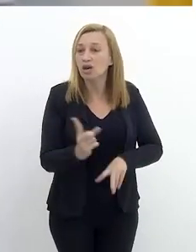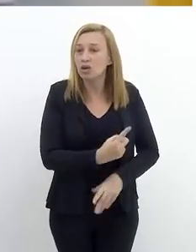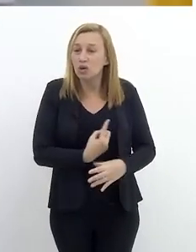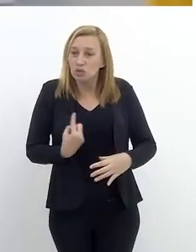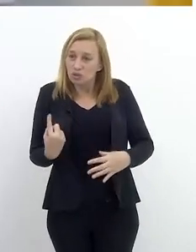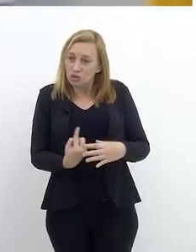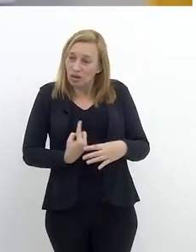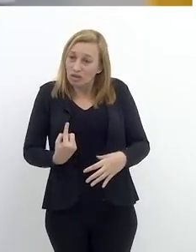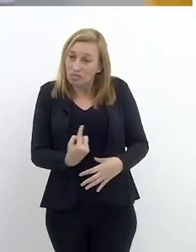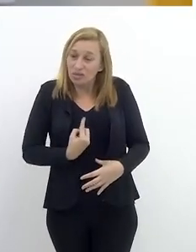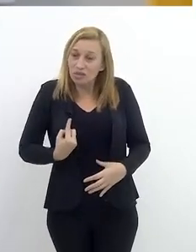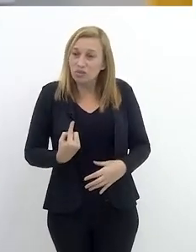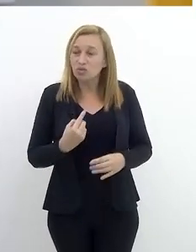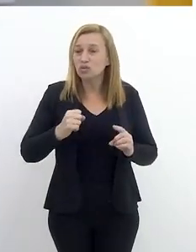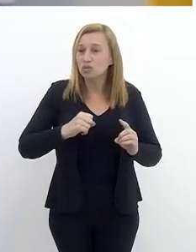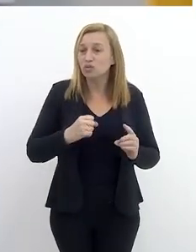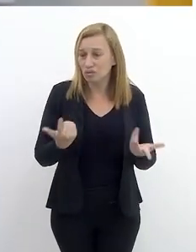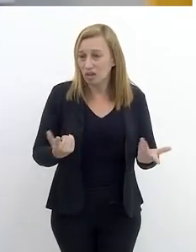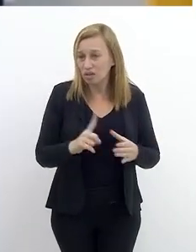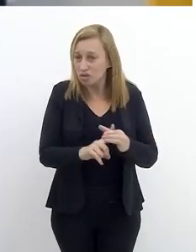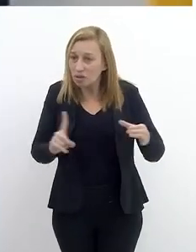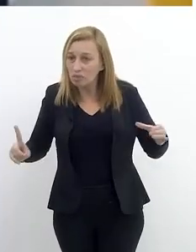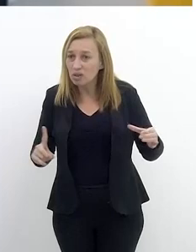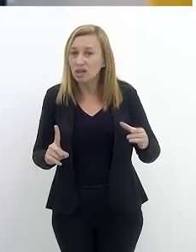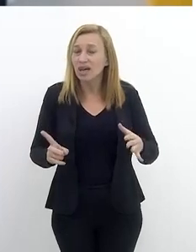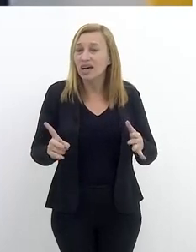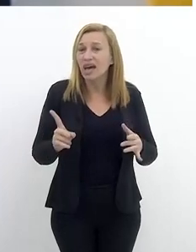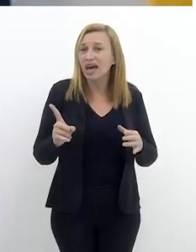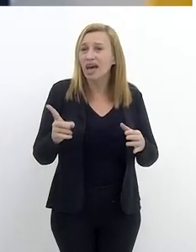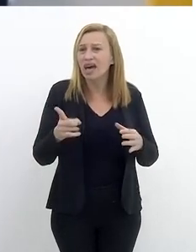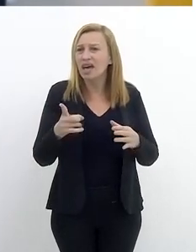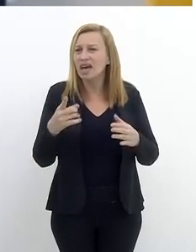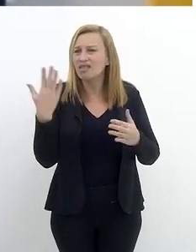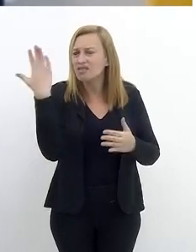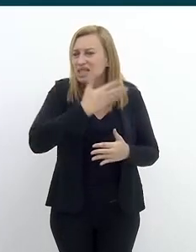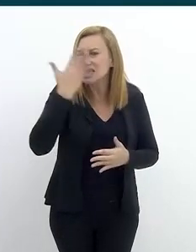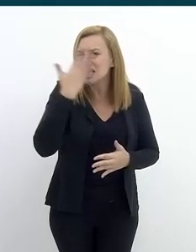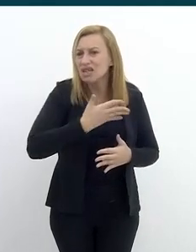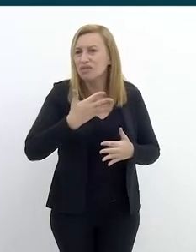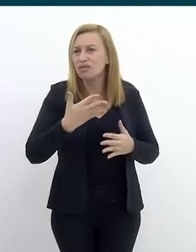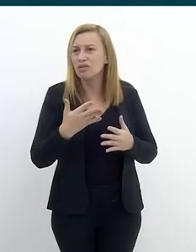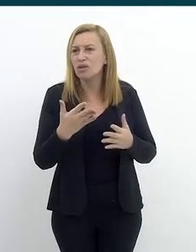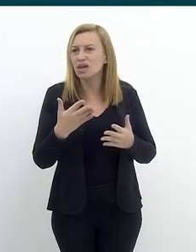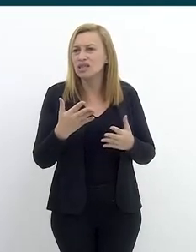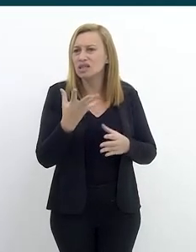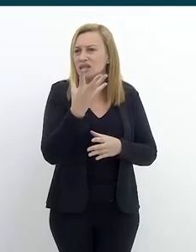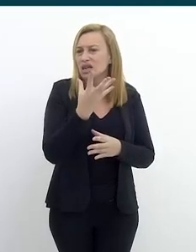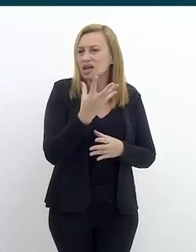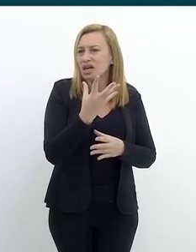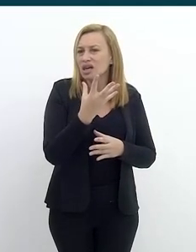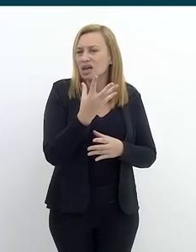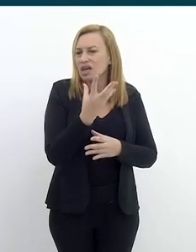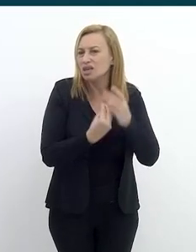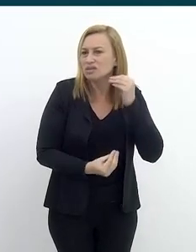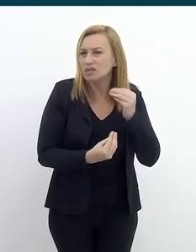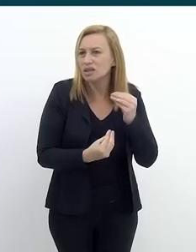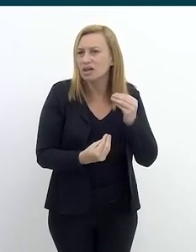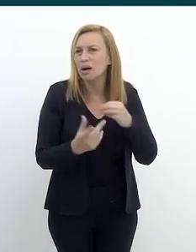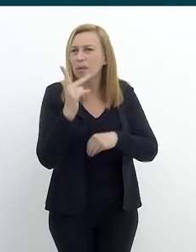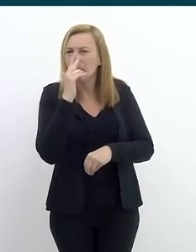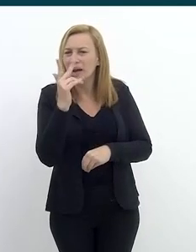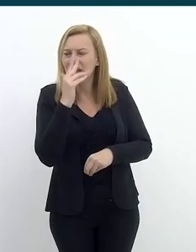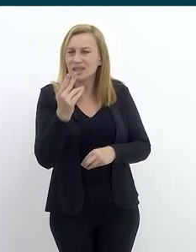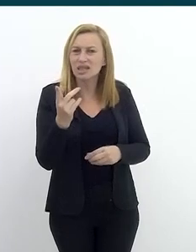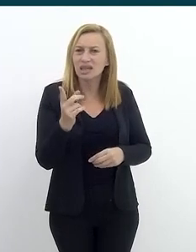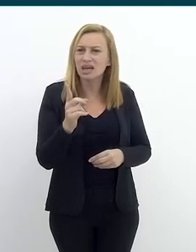ao isolamento social, porque, como é muito desconhecido esse sofrimento, é como que essas pessoas não são bem-vindas nas